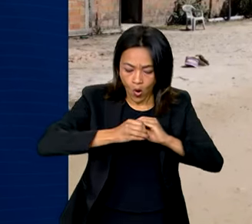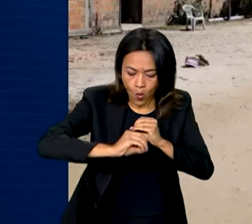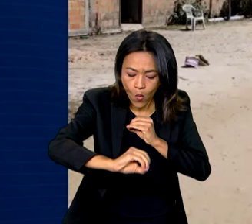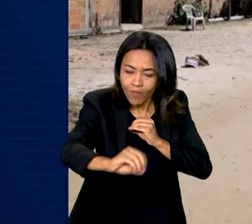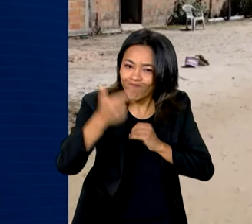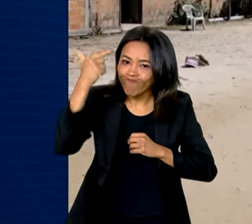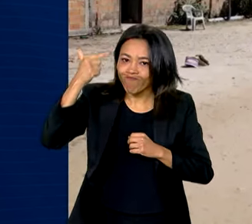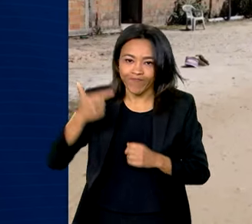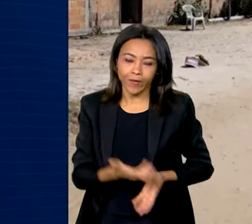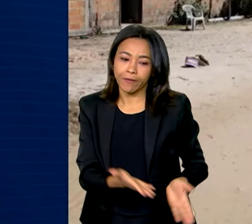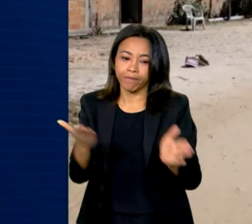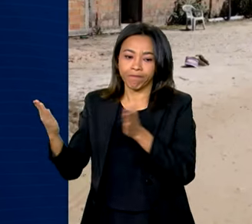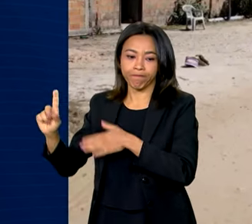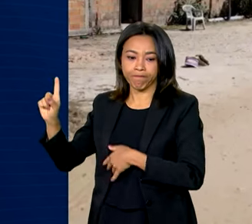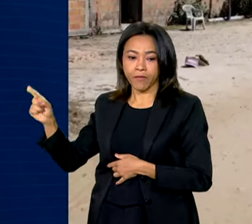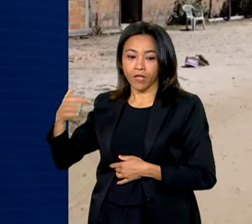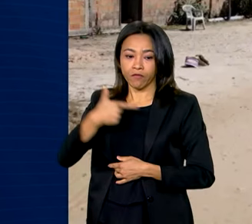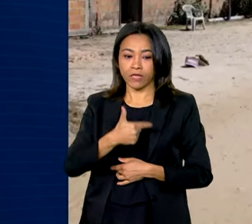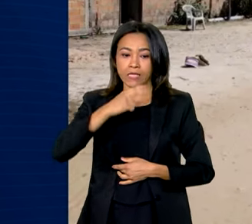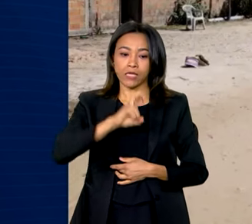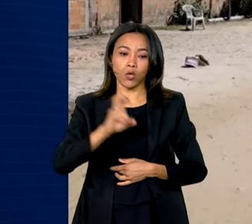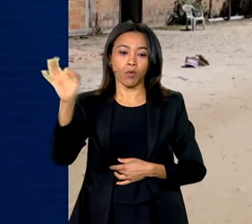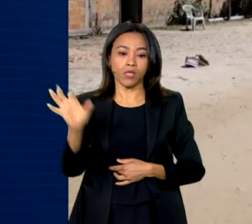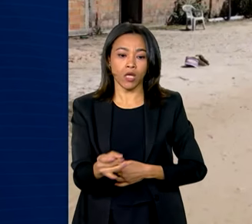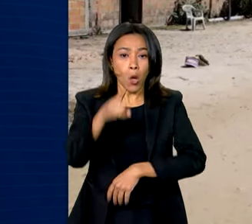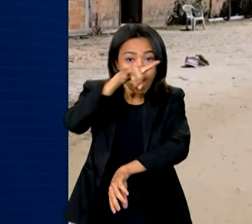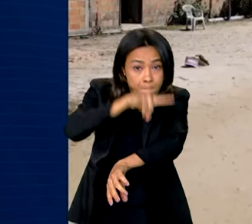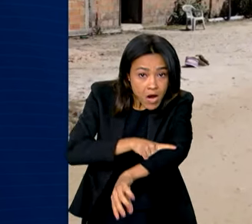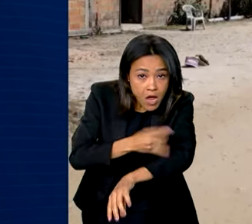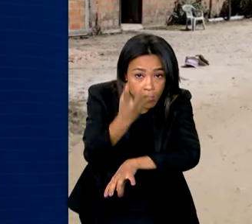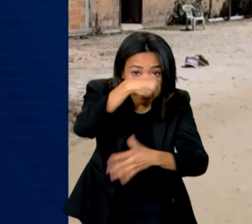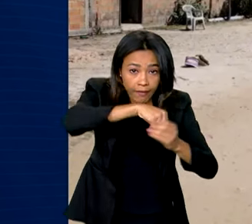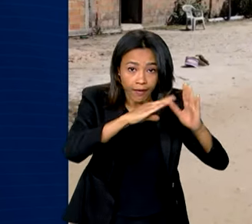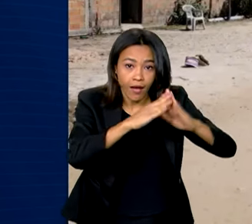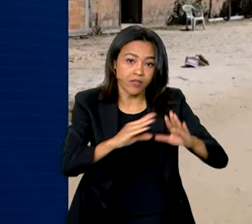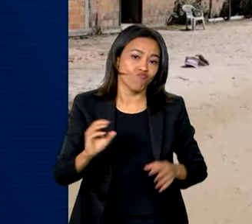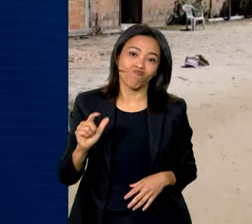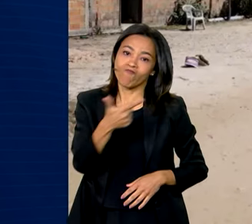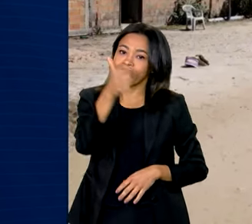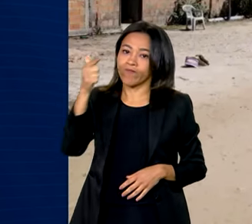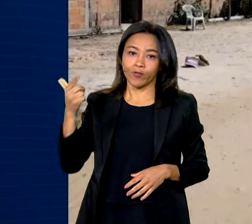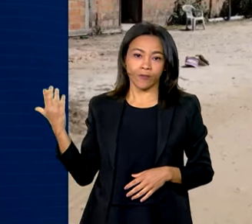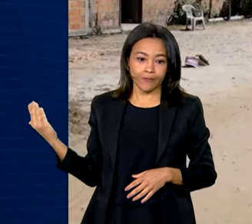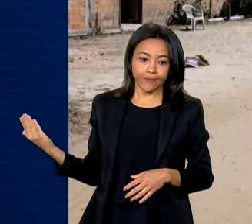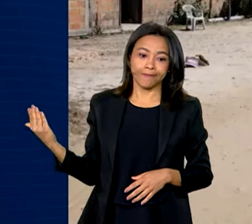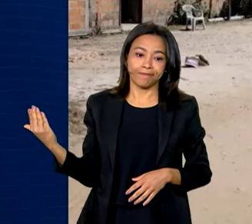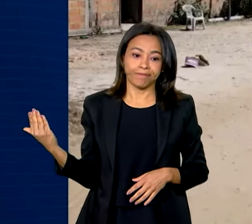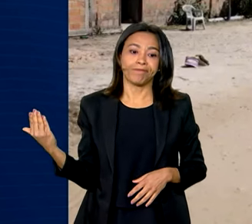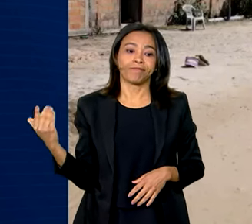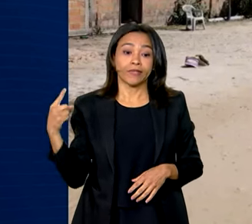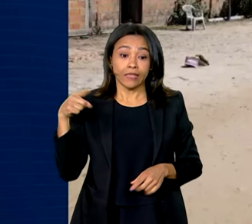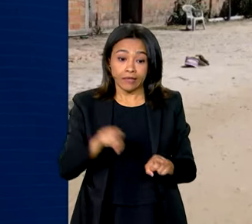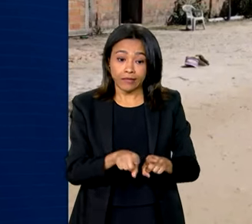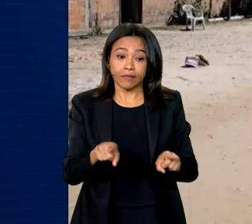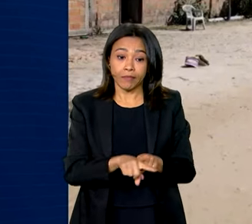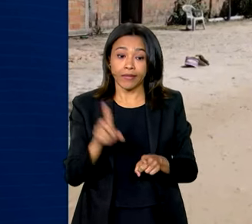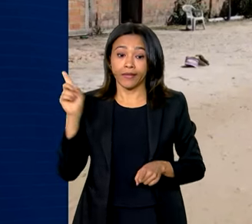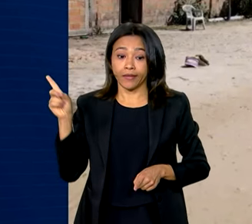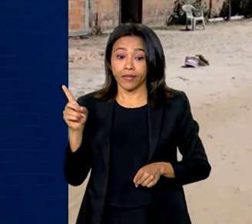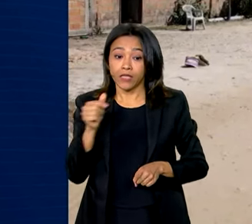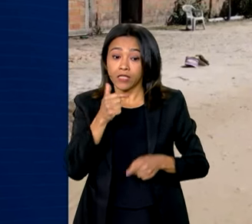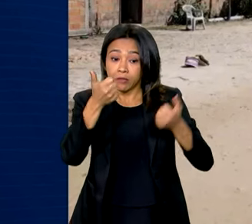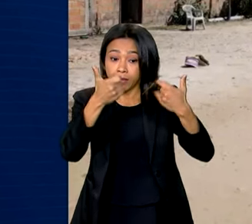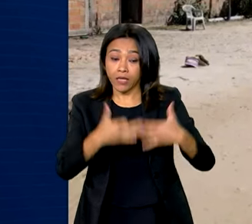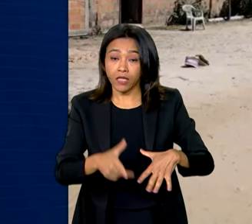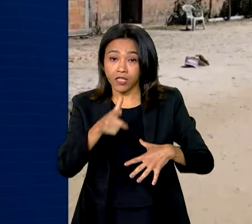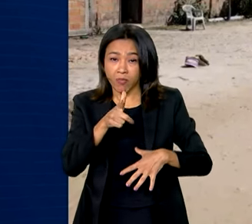25% não tinham banheiro exclusivo no domicílio. E a principal destinação do esgoto entre os moradores